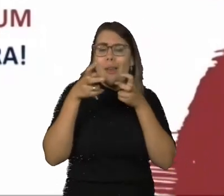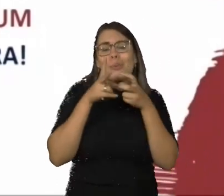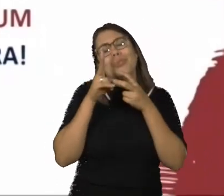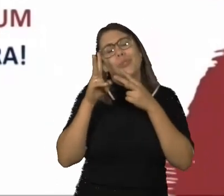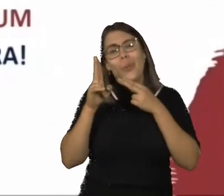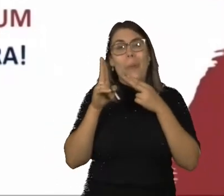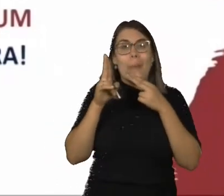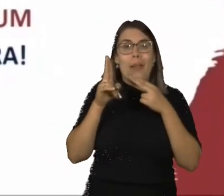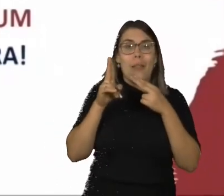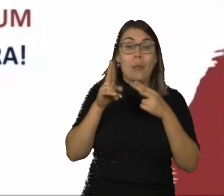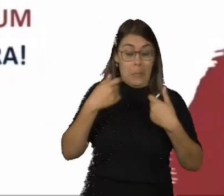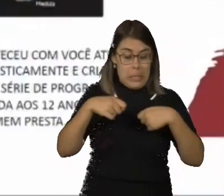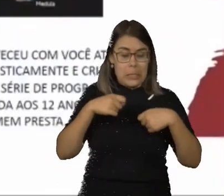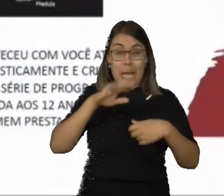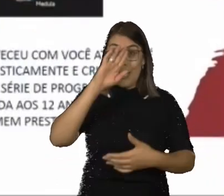nunca foi despertado.